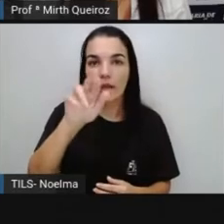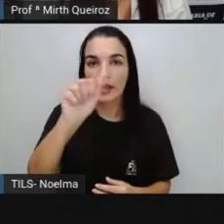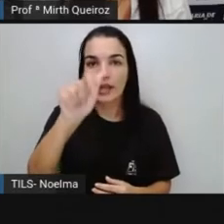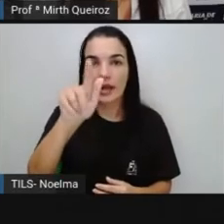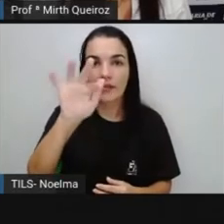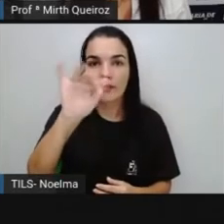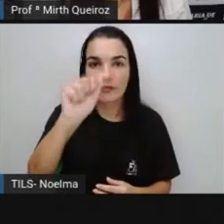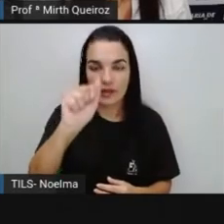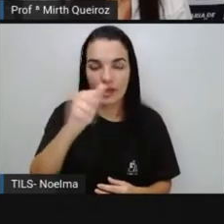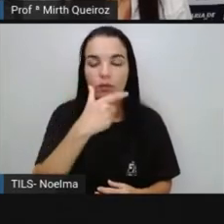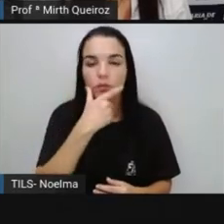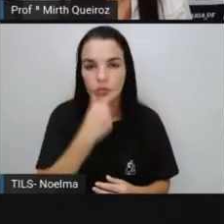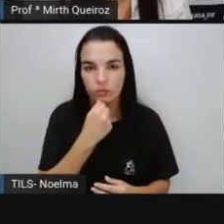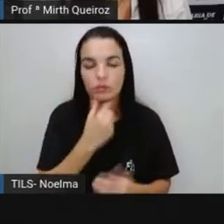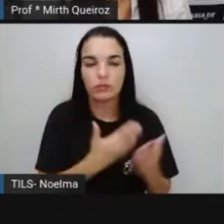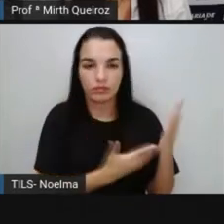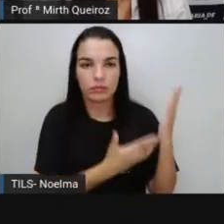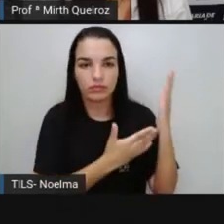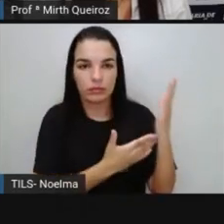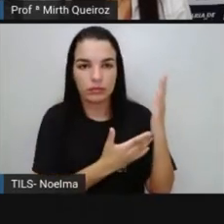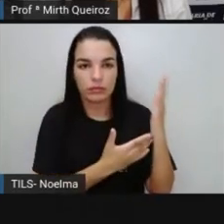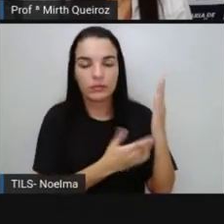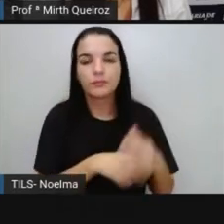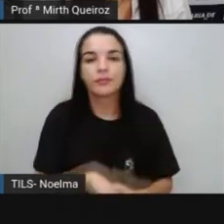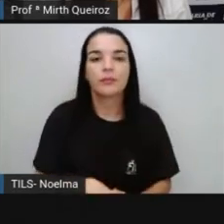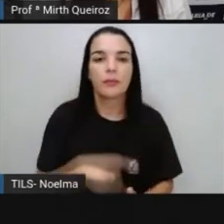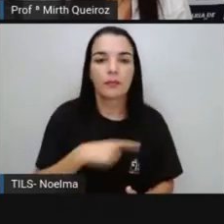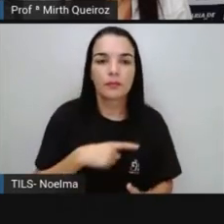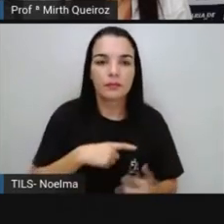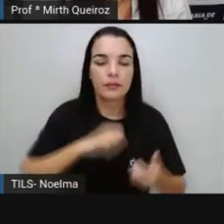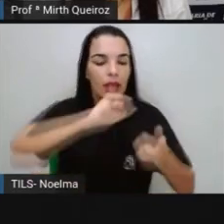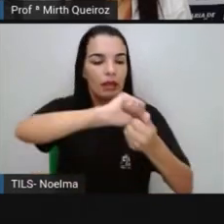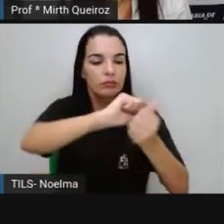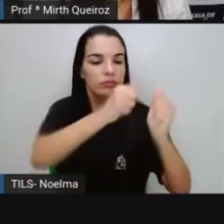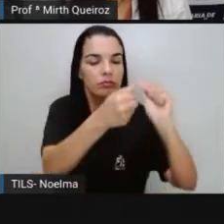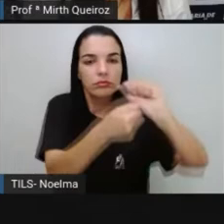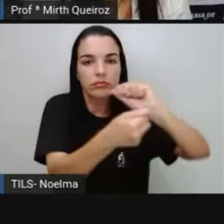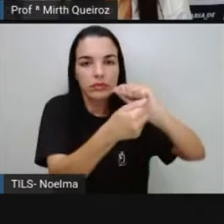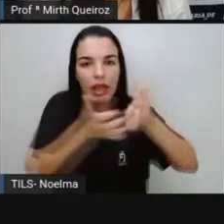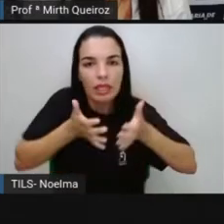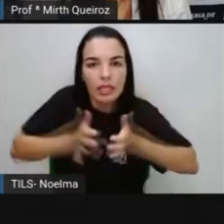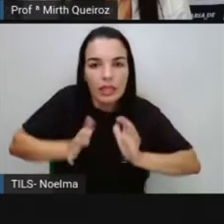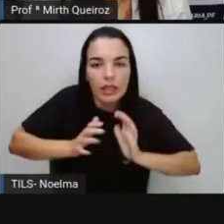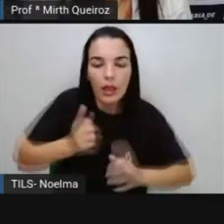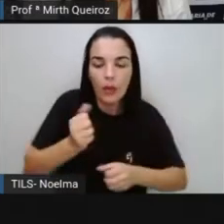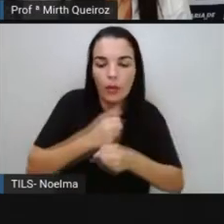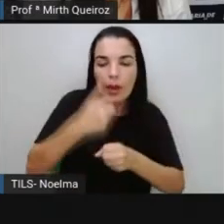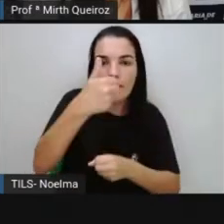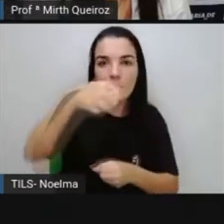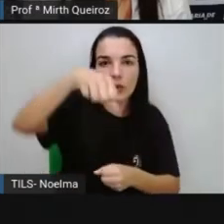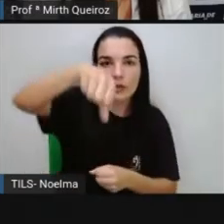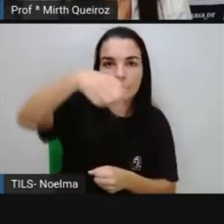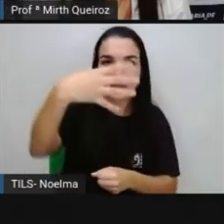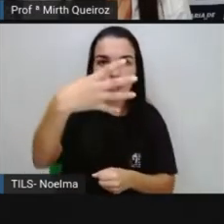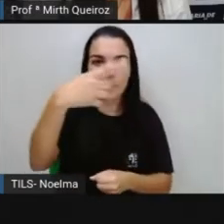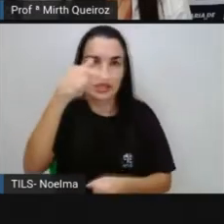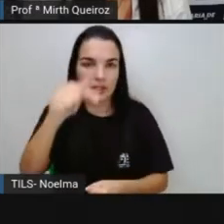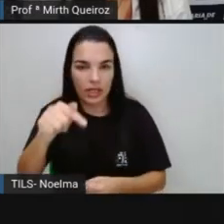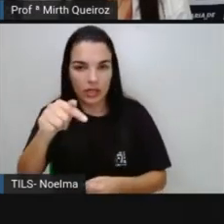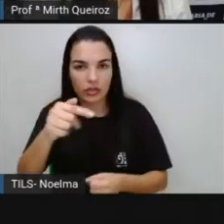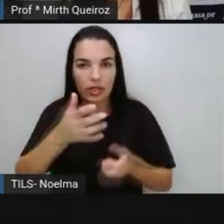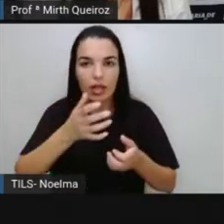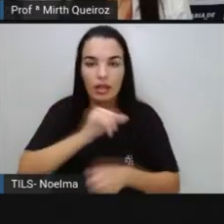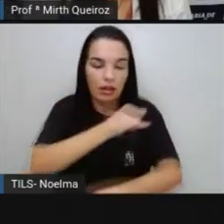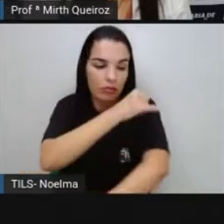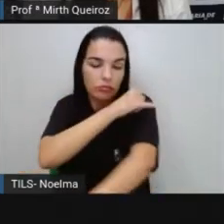Ivan Cruz, artista plástico, nasceu em 1947 nos subúrbios de Rio de Janeiro